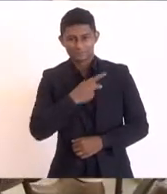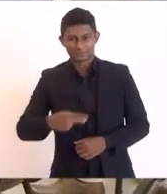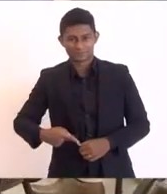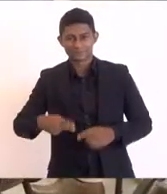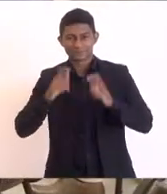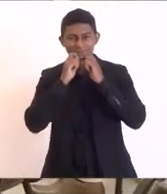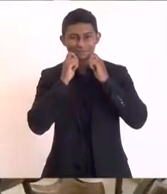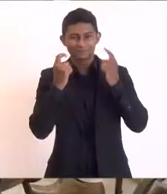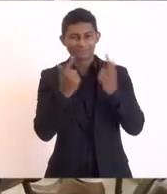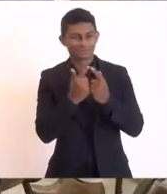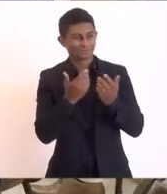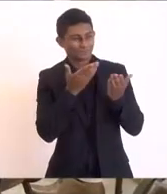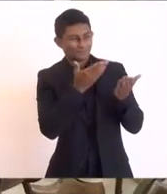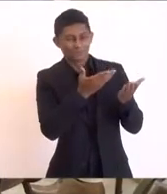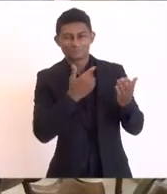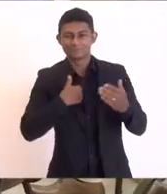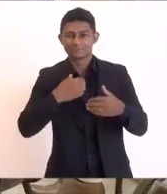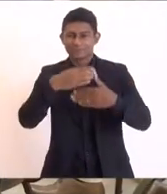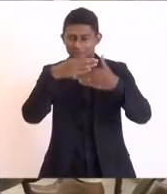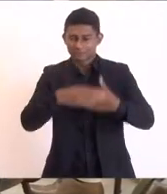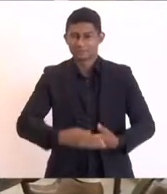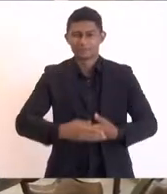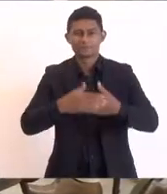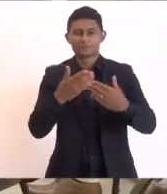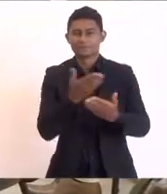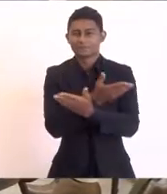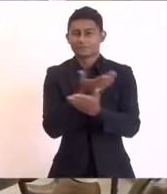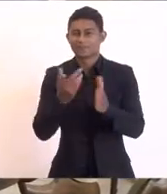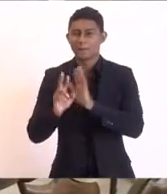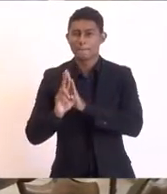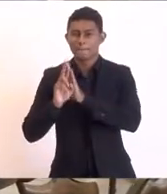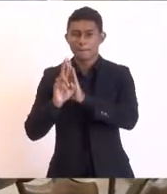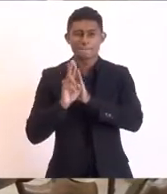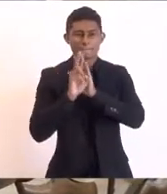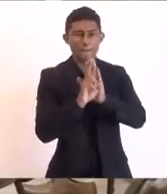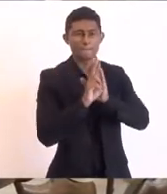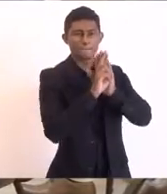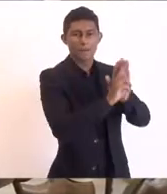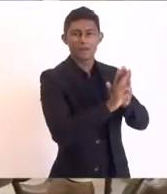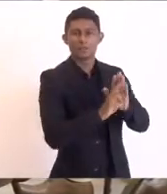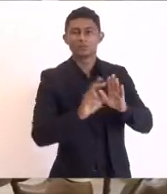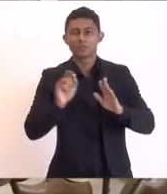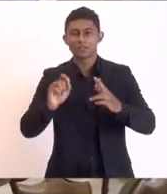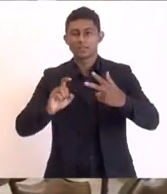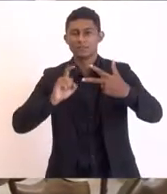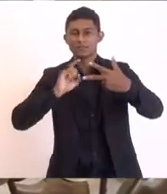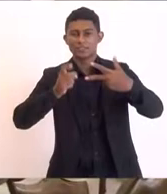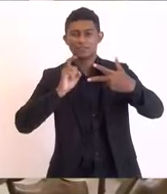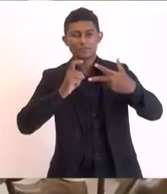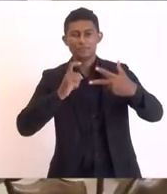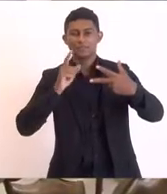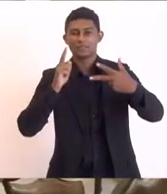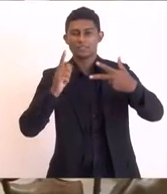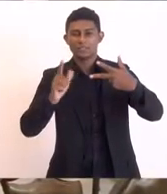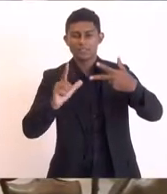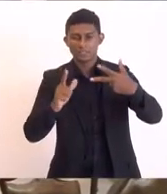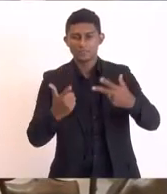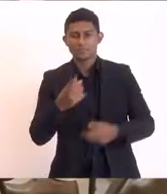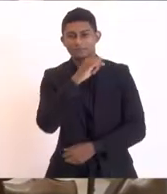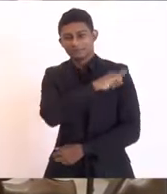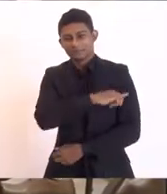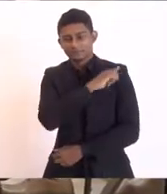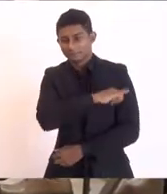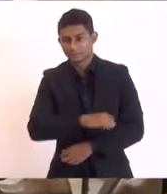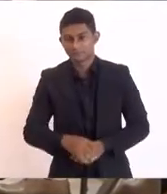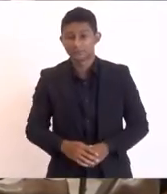Ceciliano a gente cumprimenta a todos os representantes do poder executivo e legislativo do estado do Rio Janeiro na